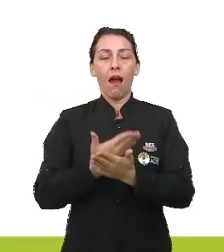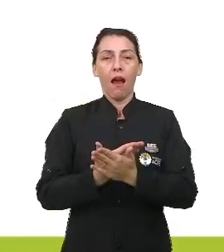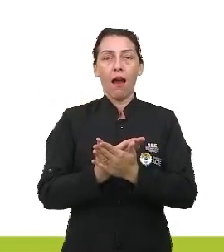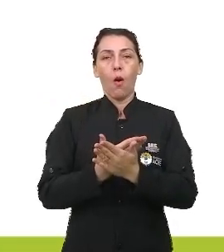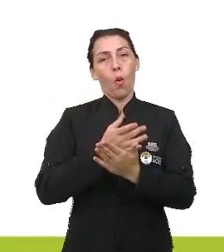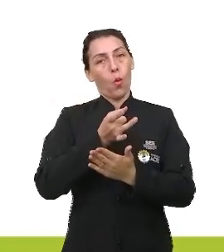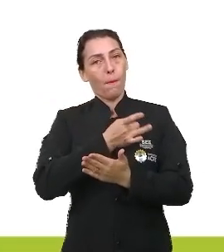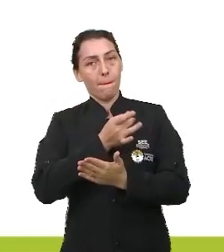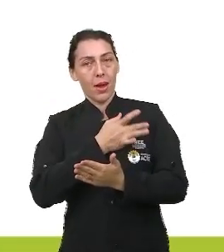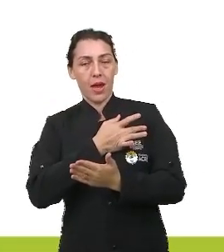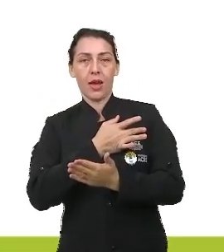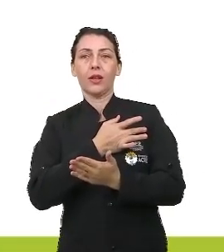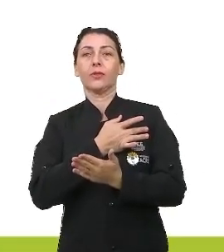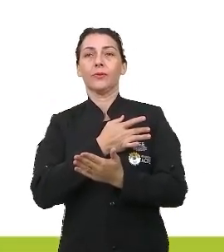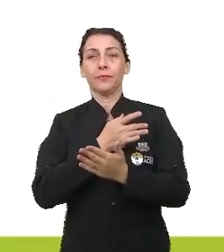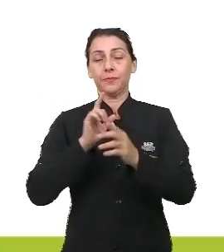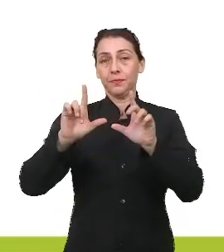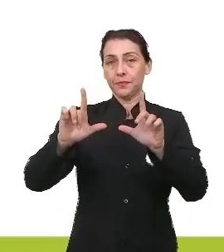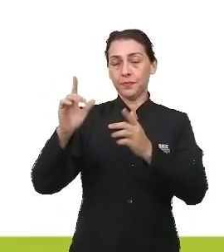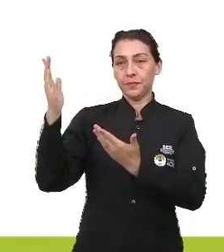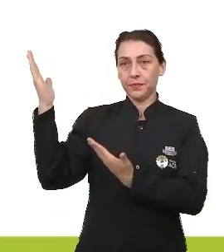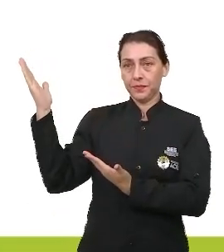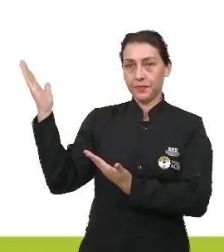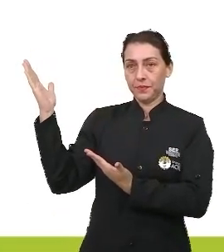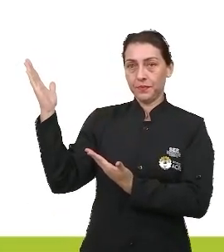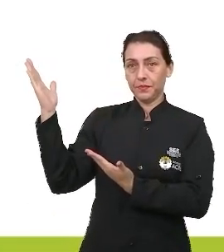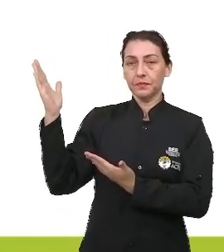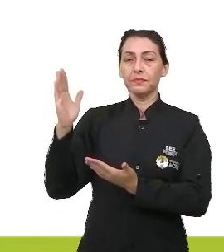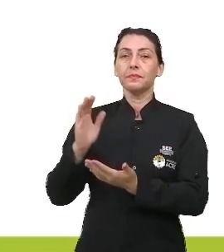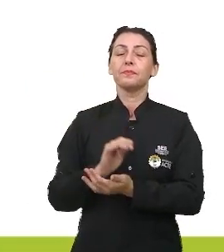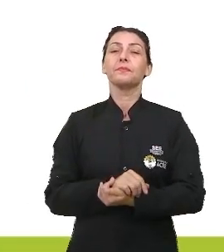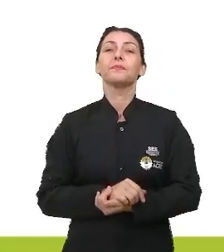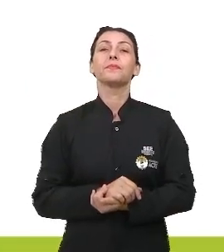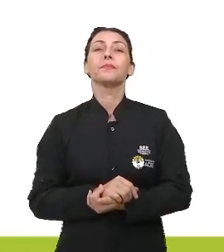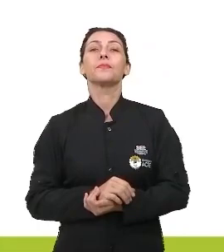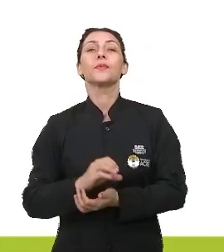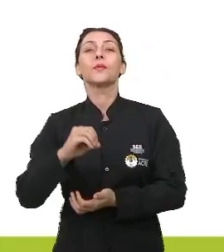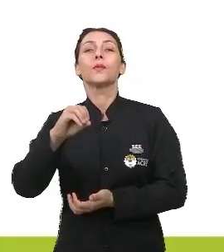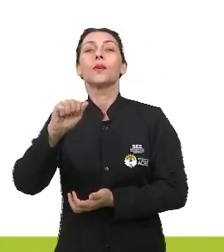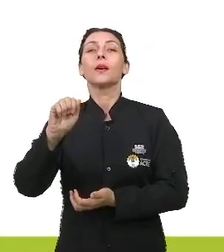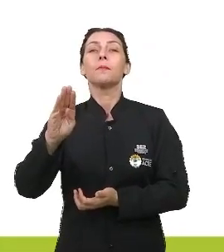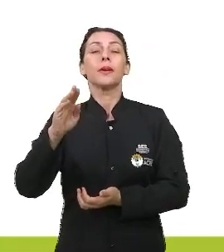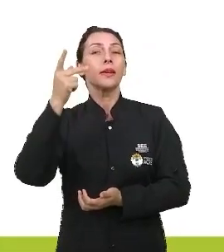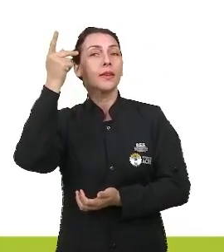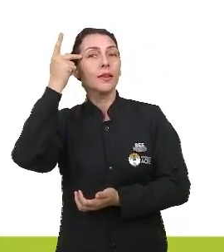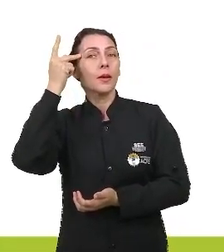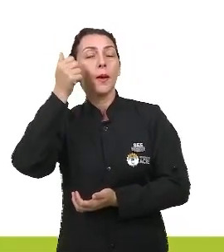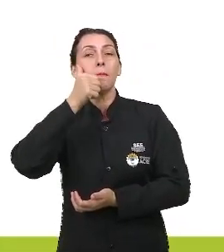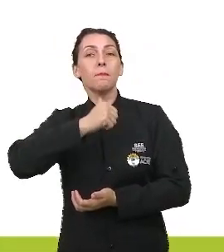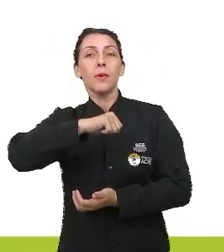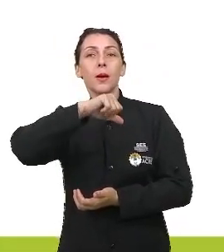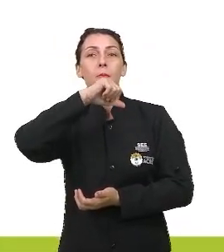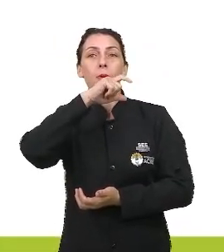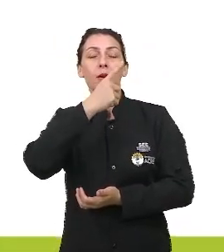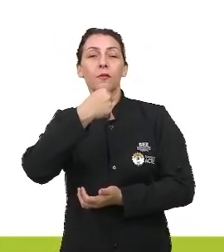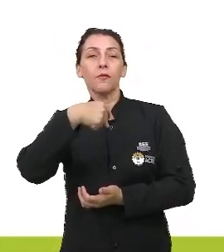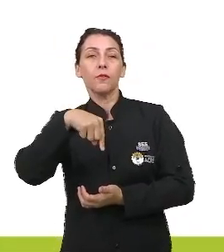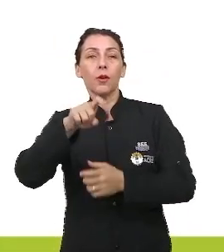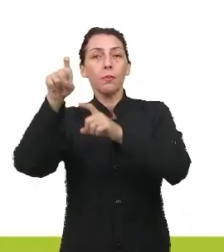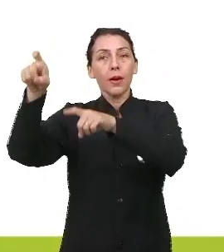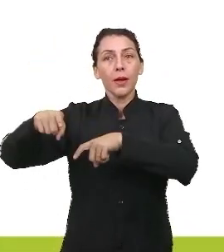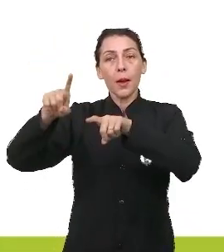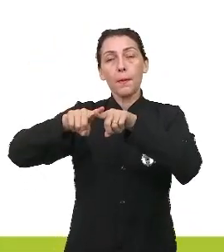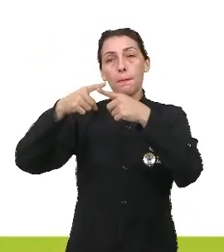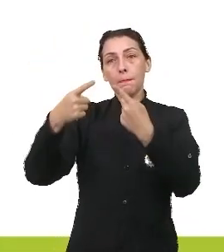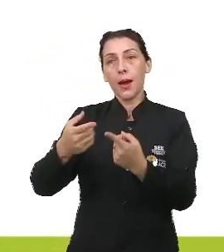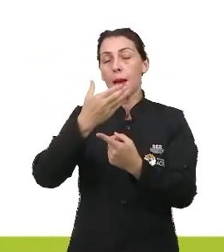aí um cartaz, né? Uma peça publicitária da OAB de São Paulo. Mamãe foi para a roça, mas